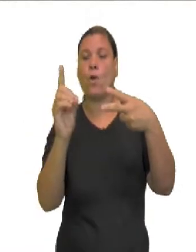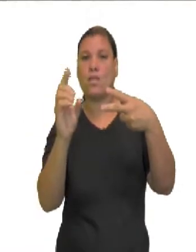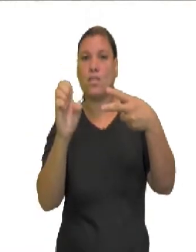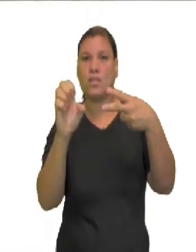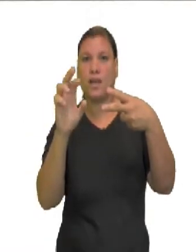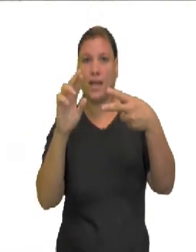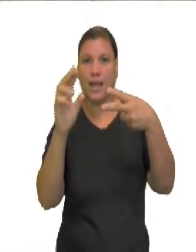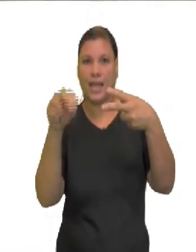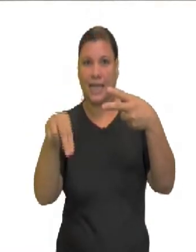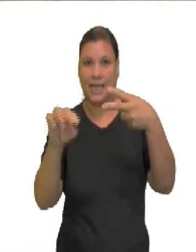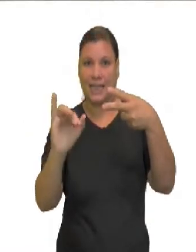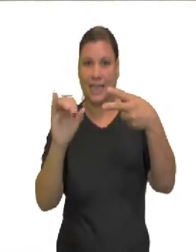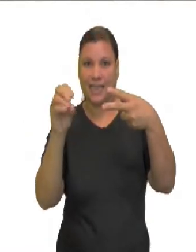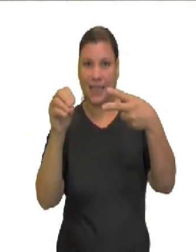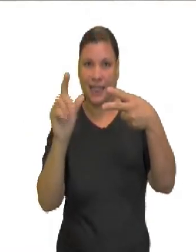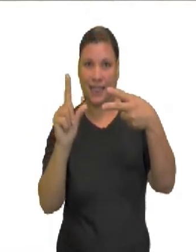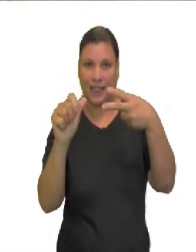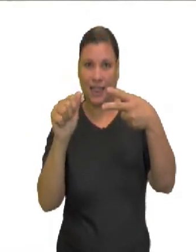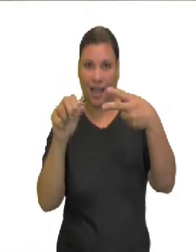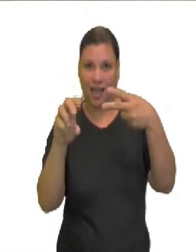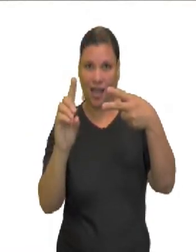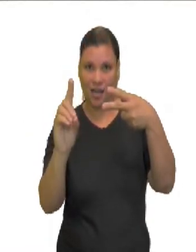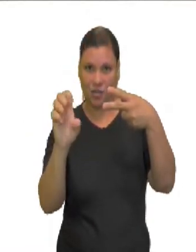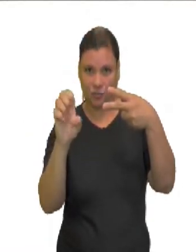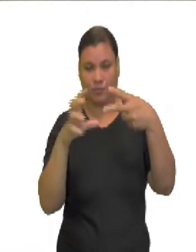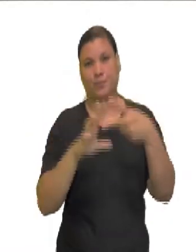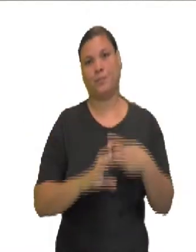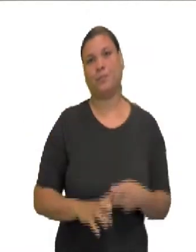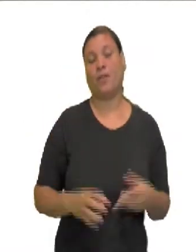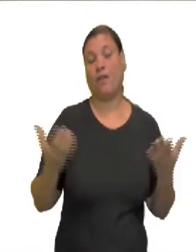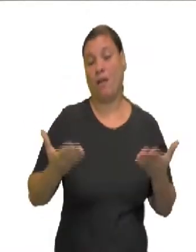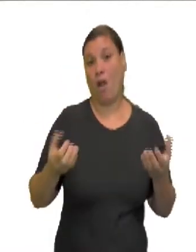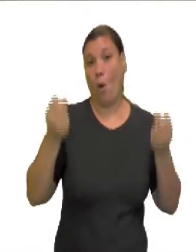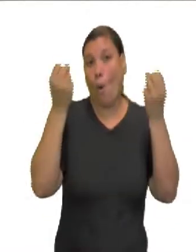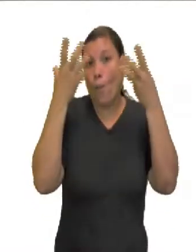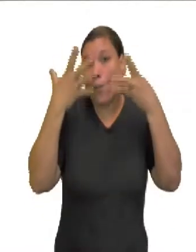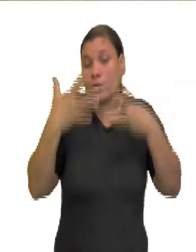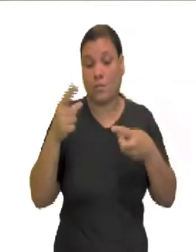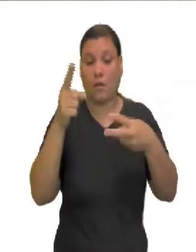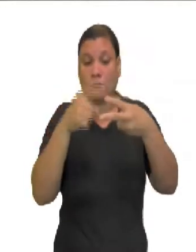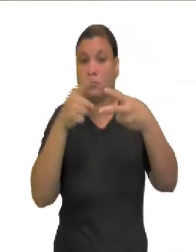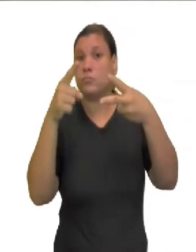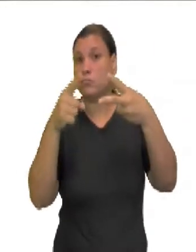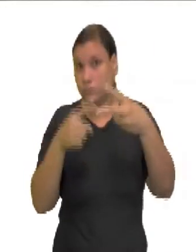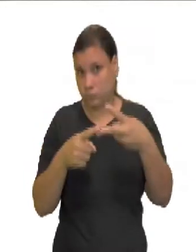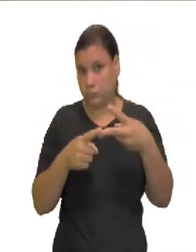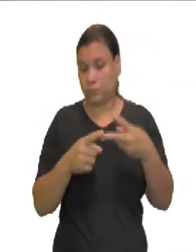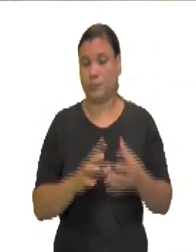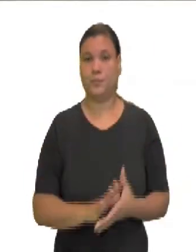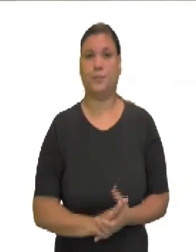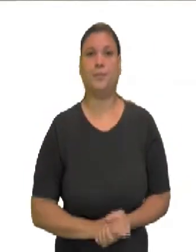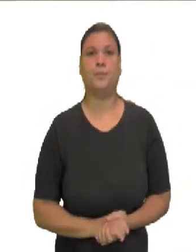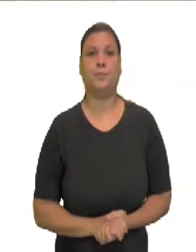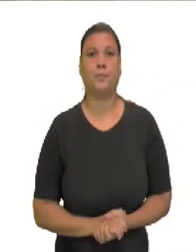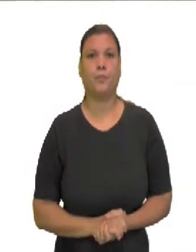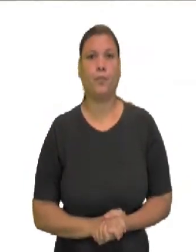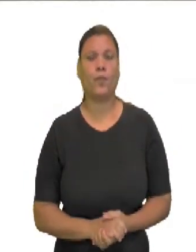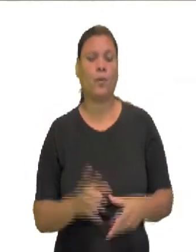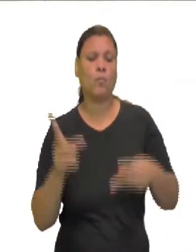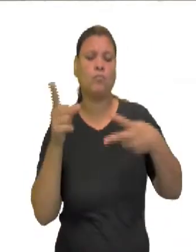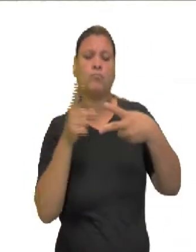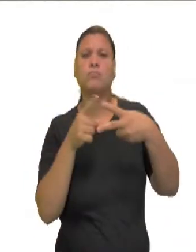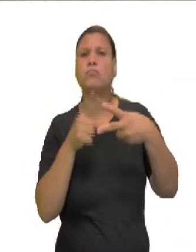tanto no eurocentrismo como na modernidade. Vamos ver um pouquinho mais a respeito de cada uma delas. O